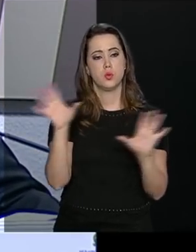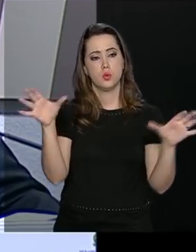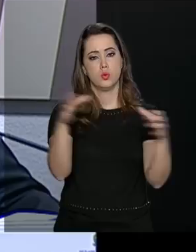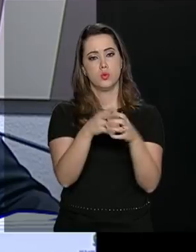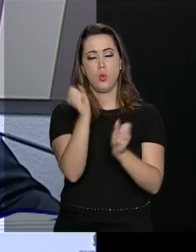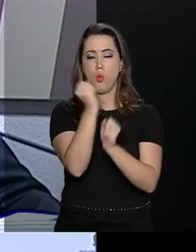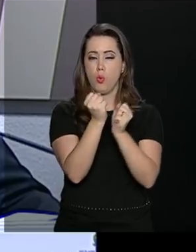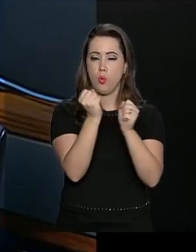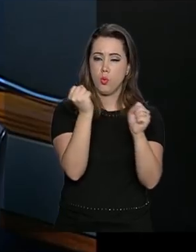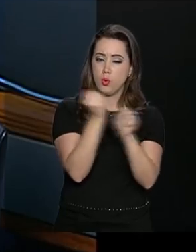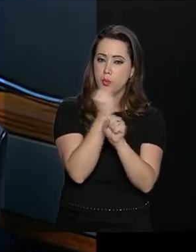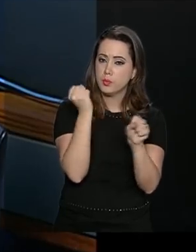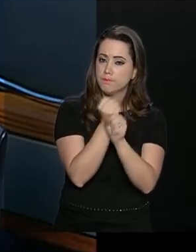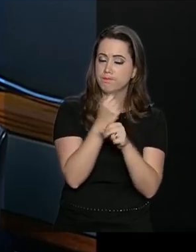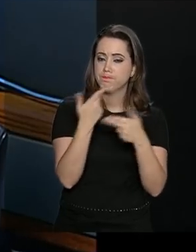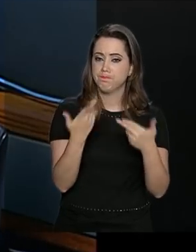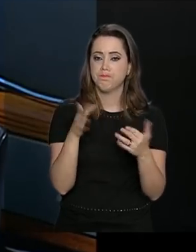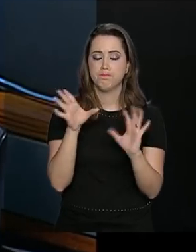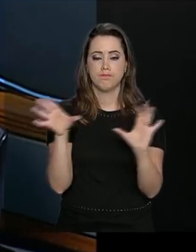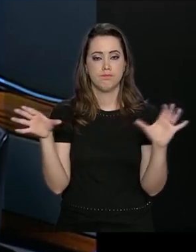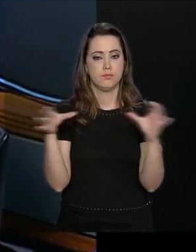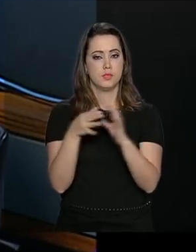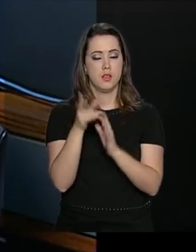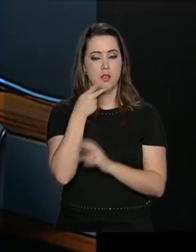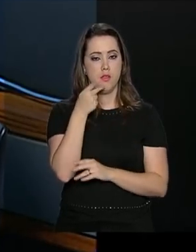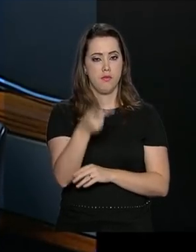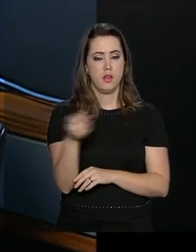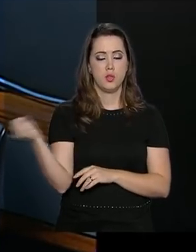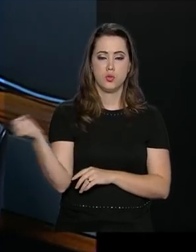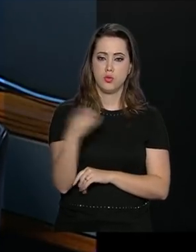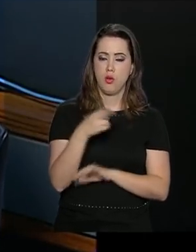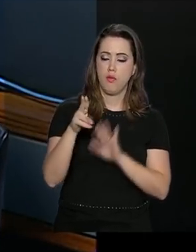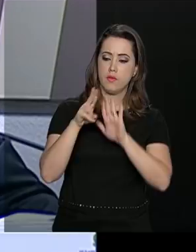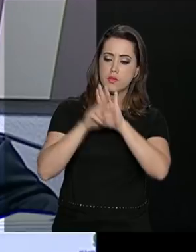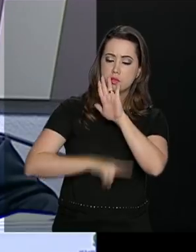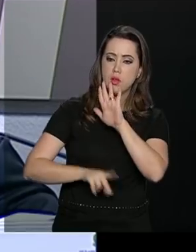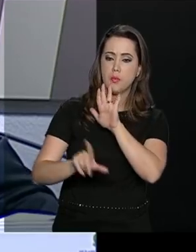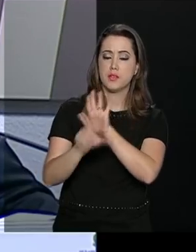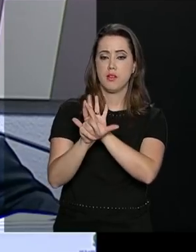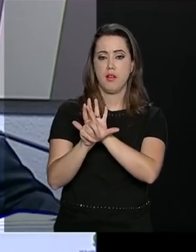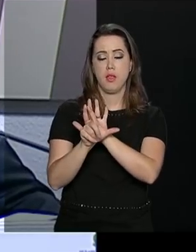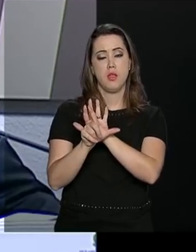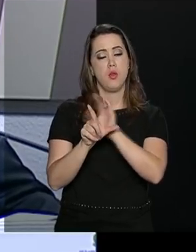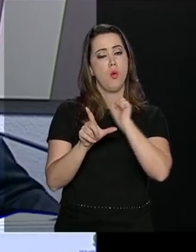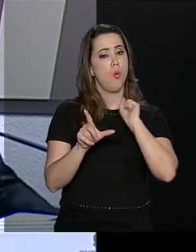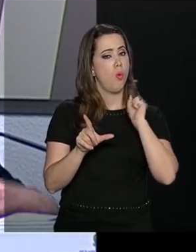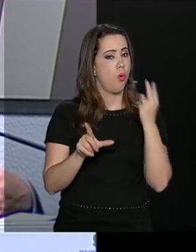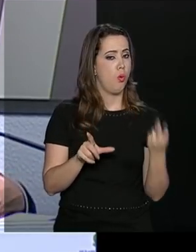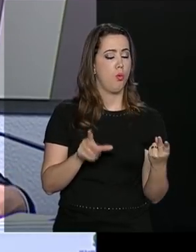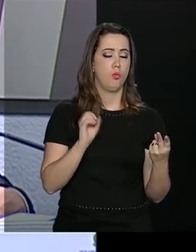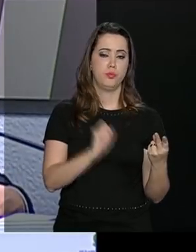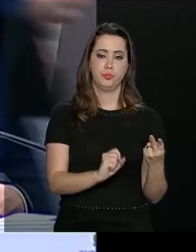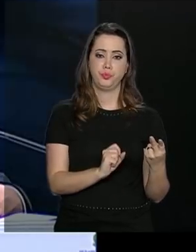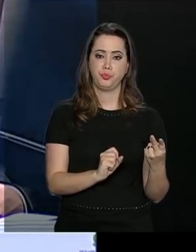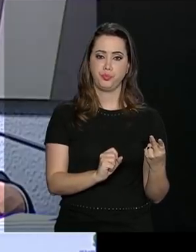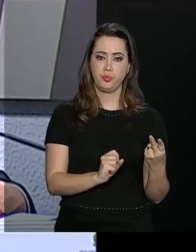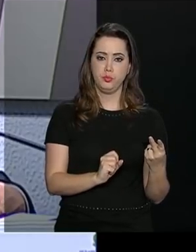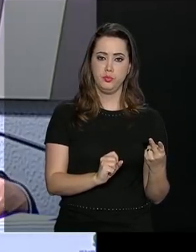setor de infra. Seja com respeito à modernização de algumas legislações ou em